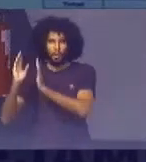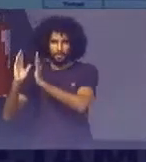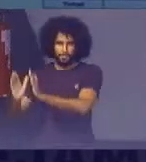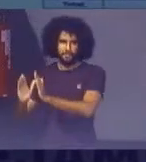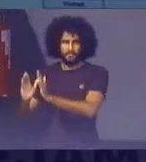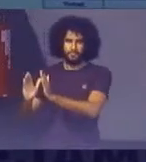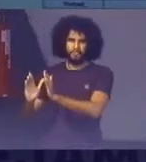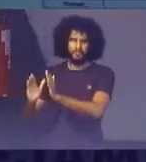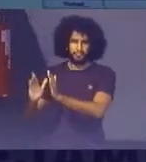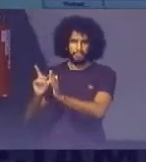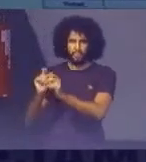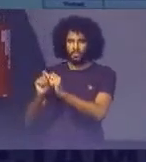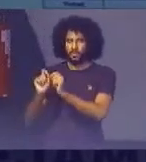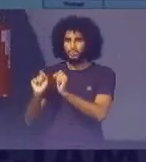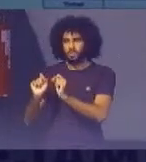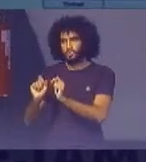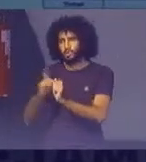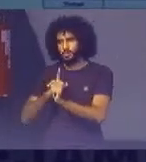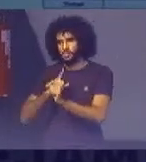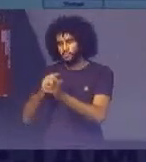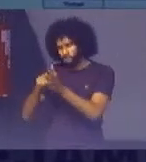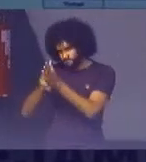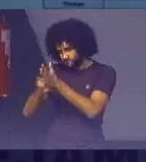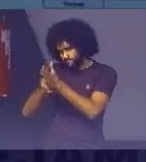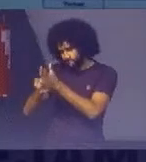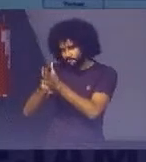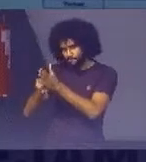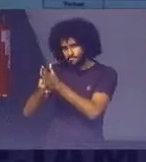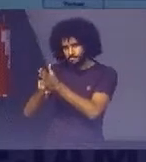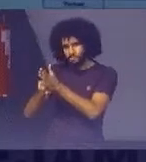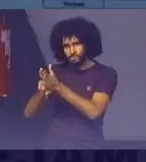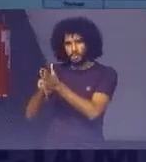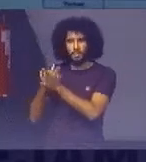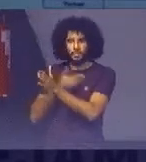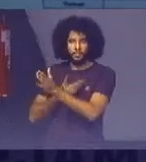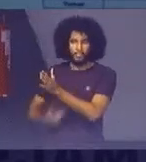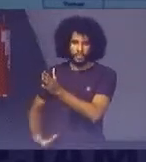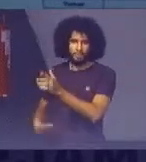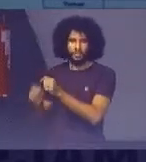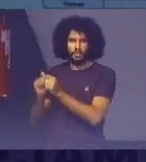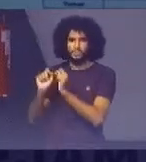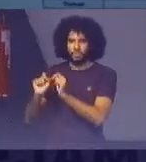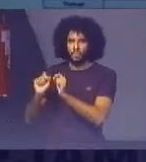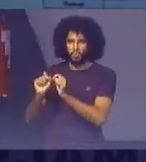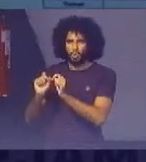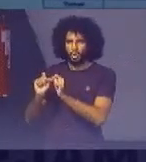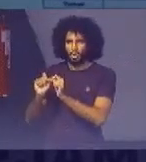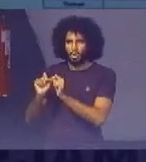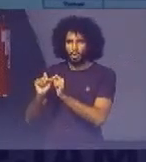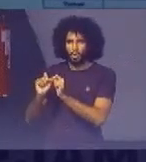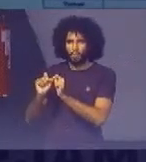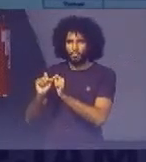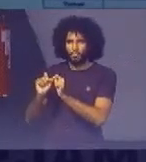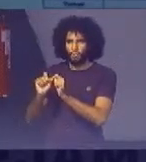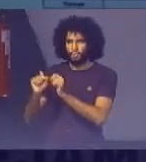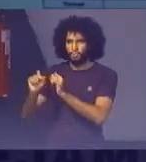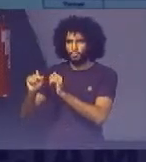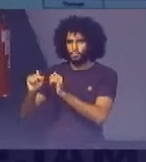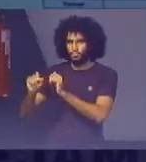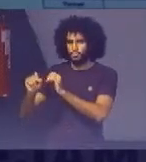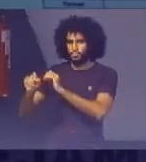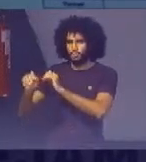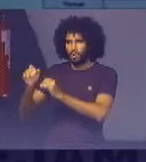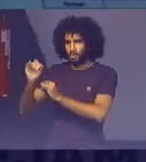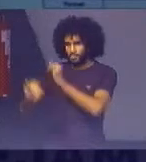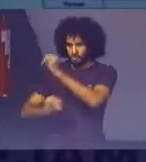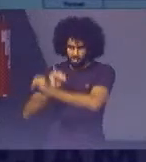governamental Nós realizamos Uma consulta pública A consulta pública Foi realizada Via web A gente Utilizou O